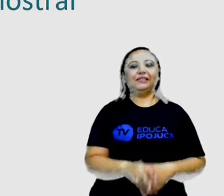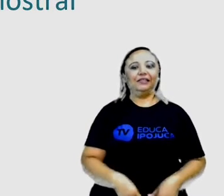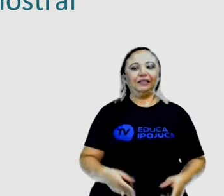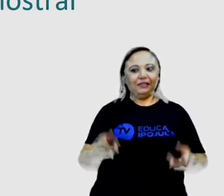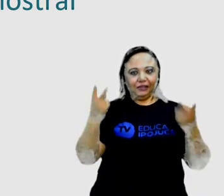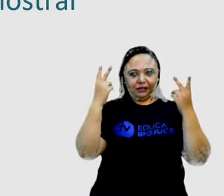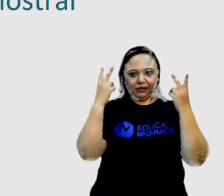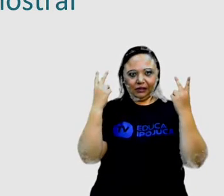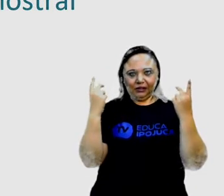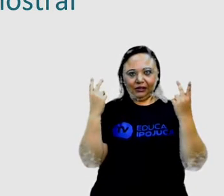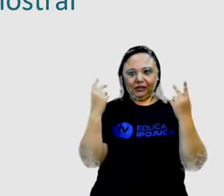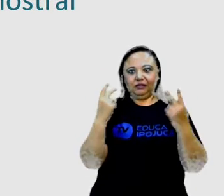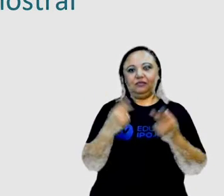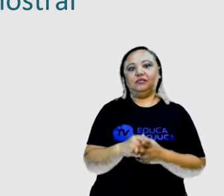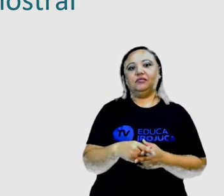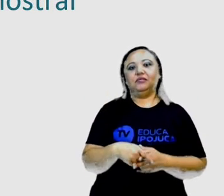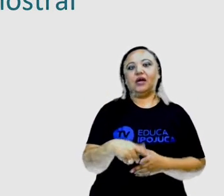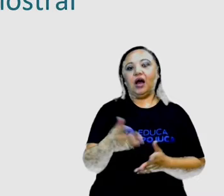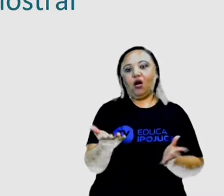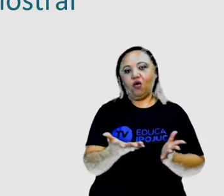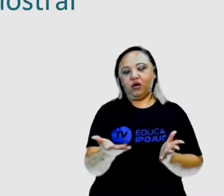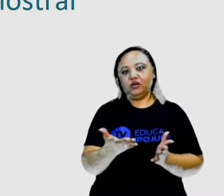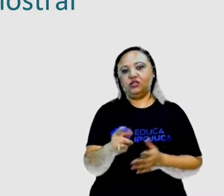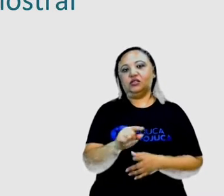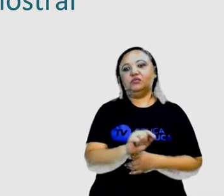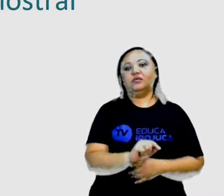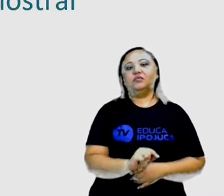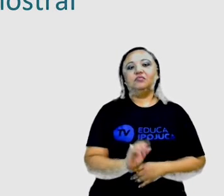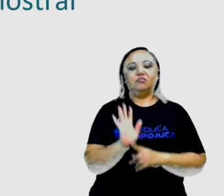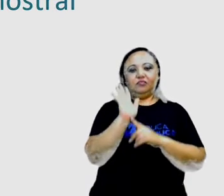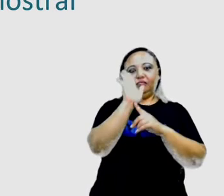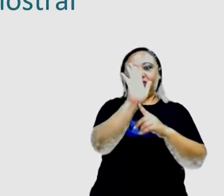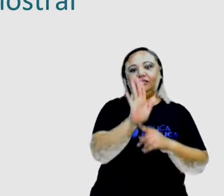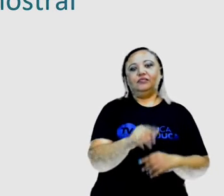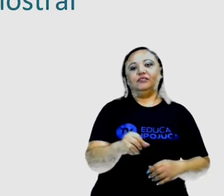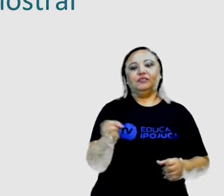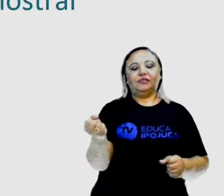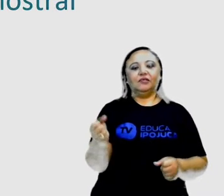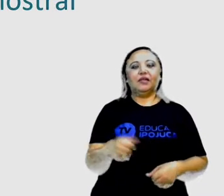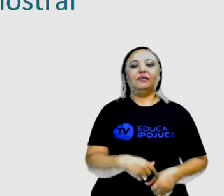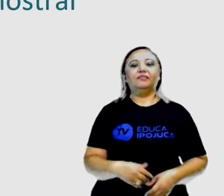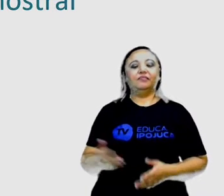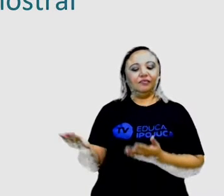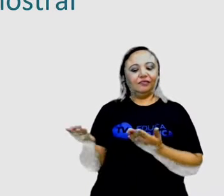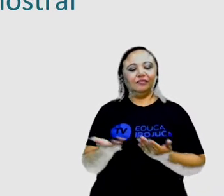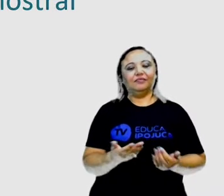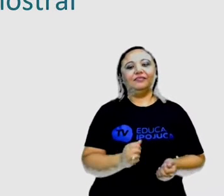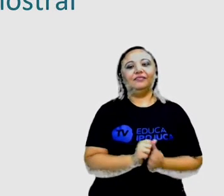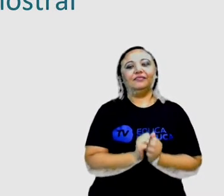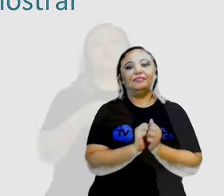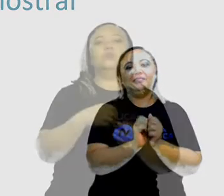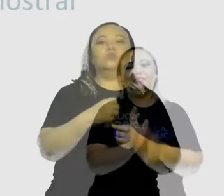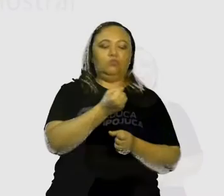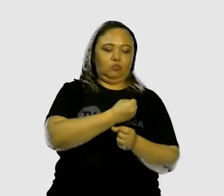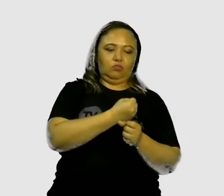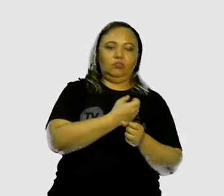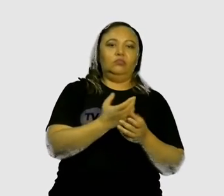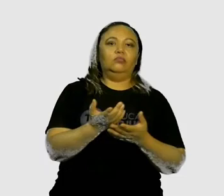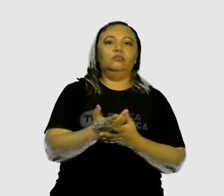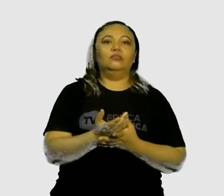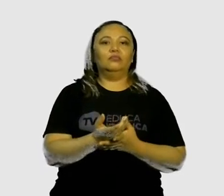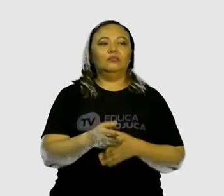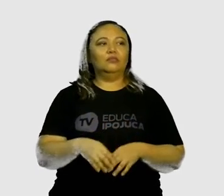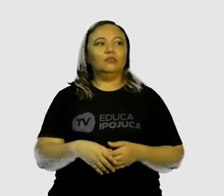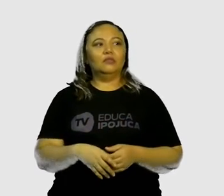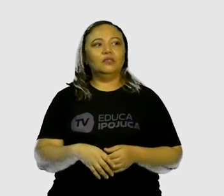conceito de espaço amostral. Preparados? Então, vamos juntos! E para